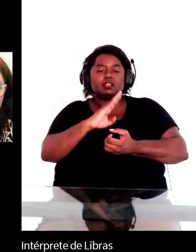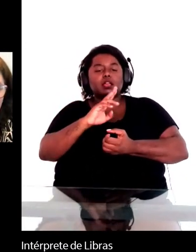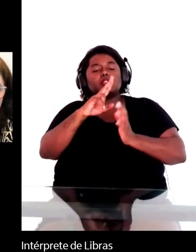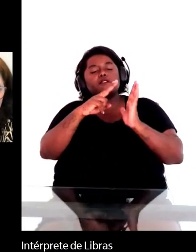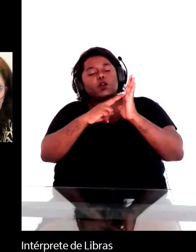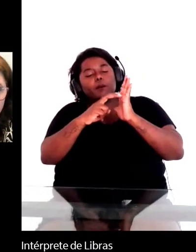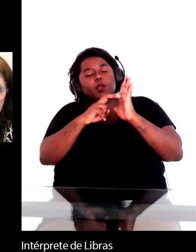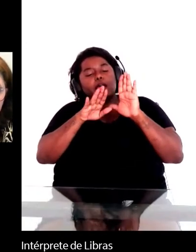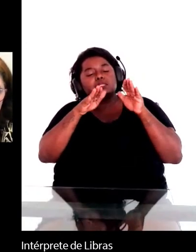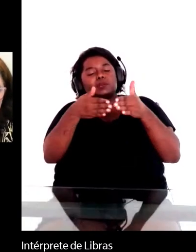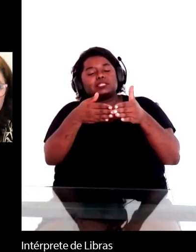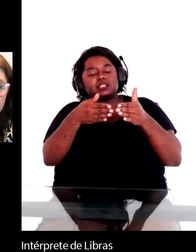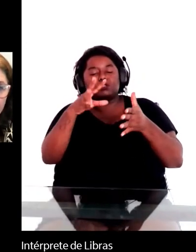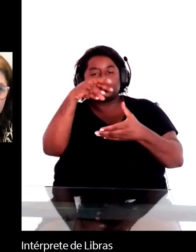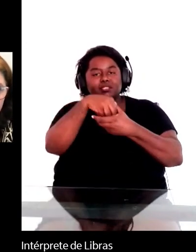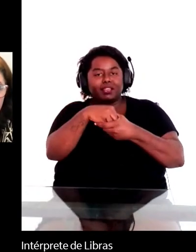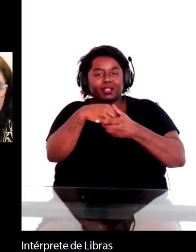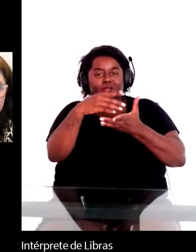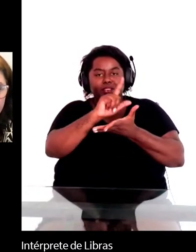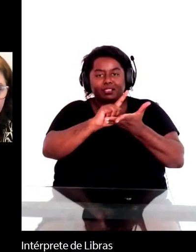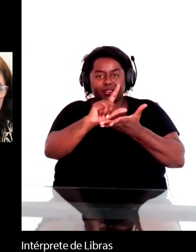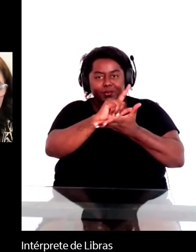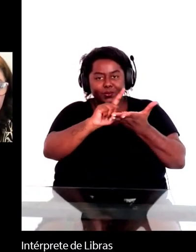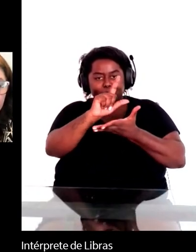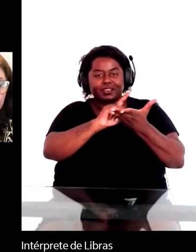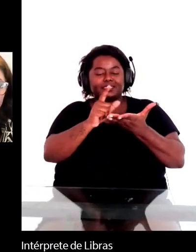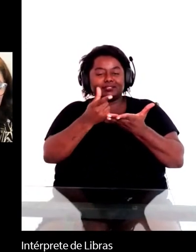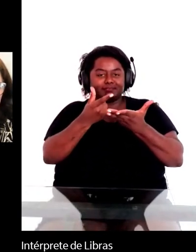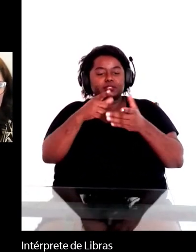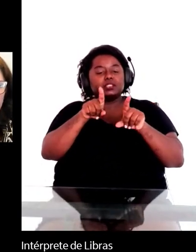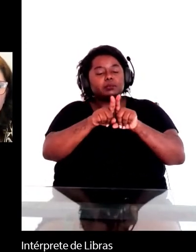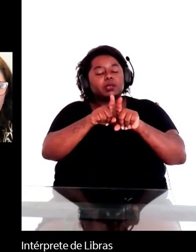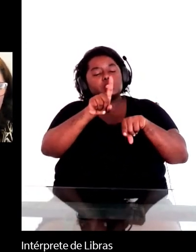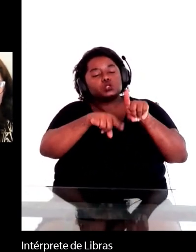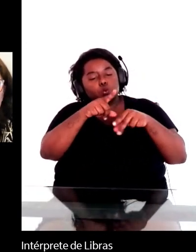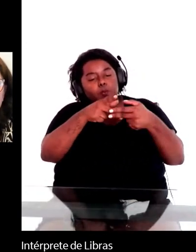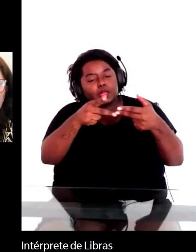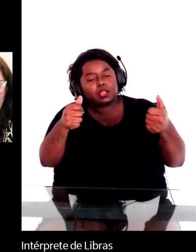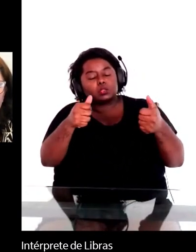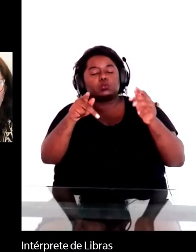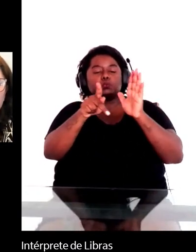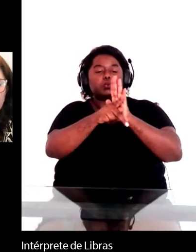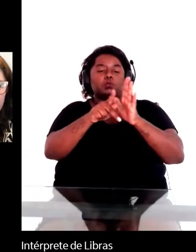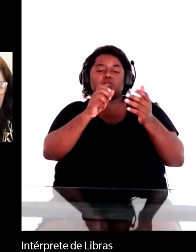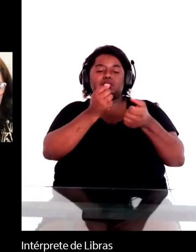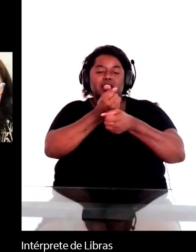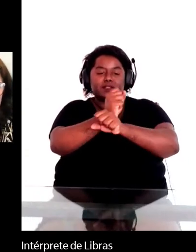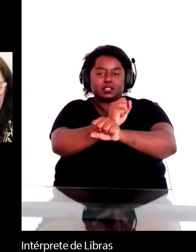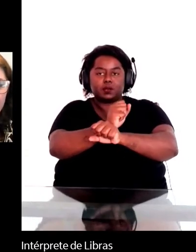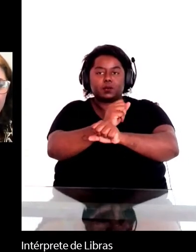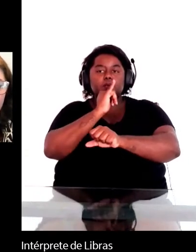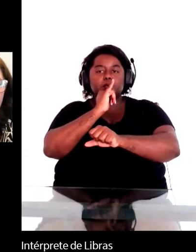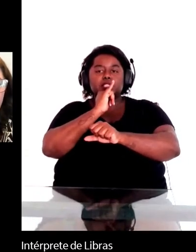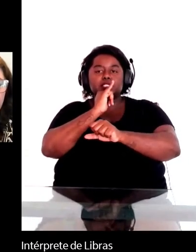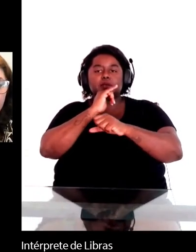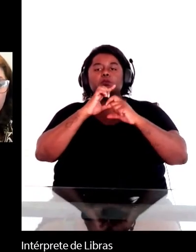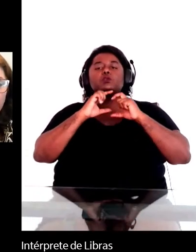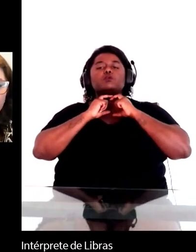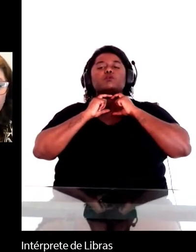específico dos instrumentos e ofícios de escravidão. Então, ferro ao pescoço, neck iron,